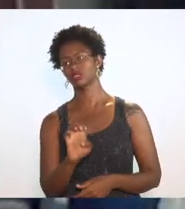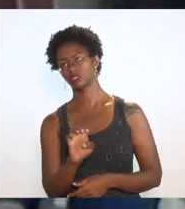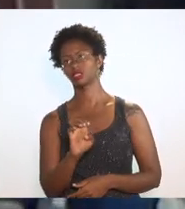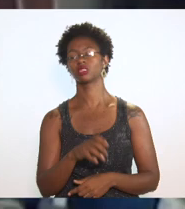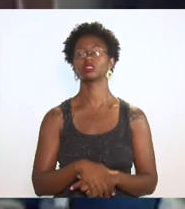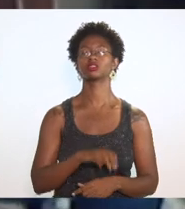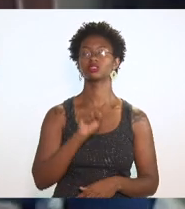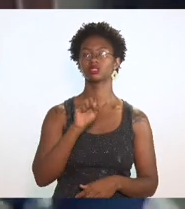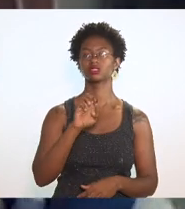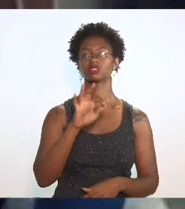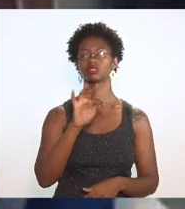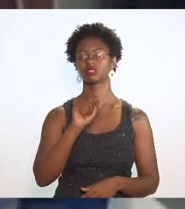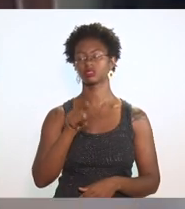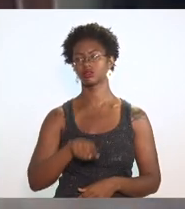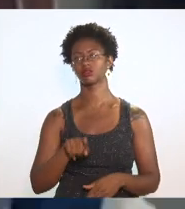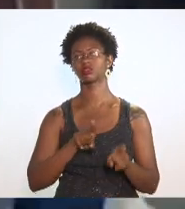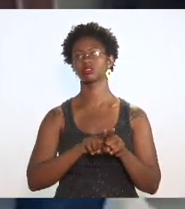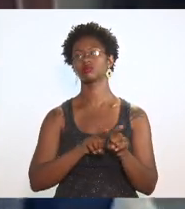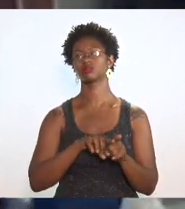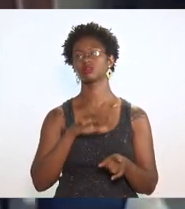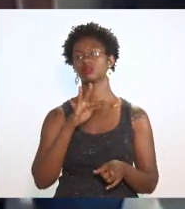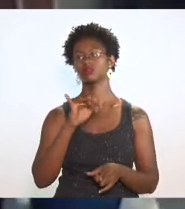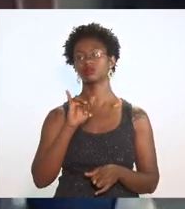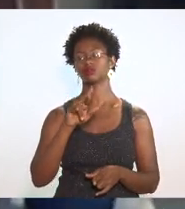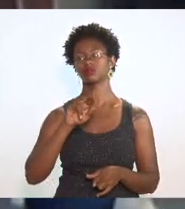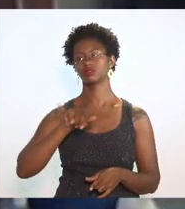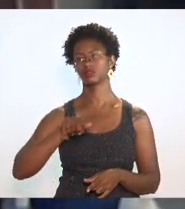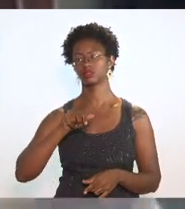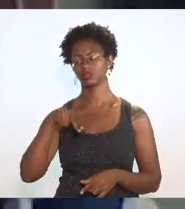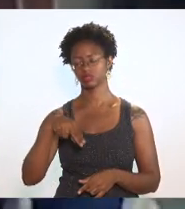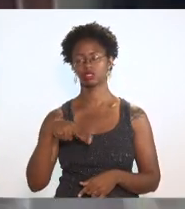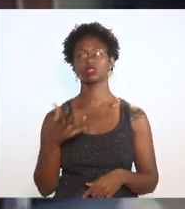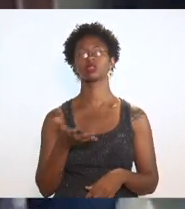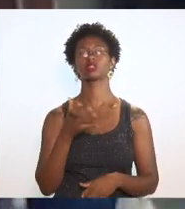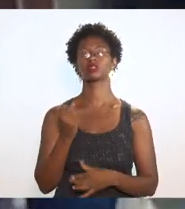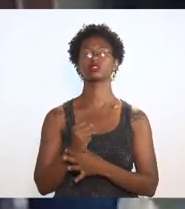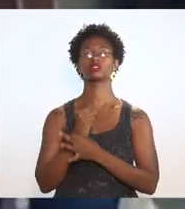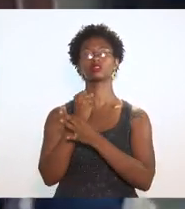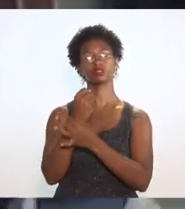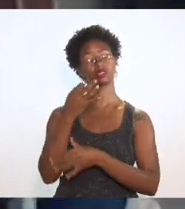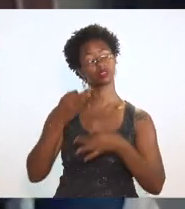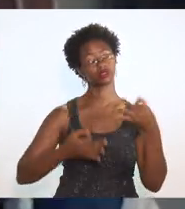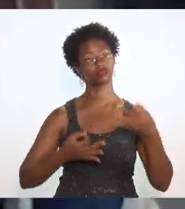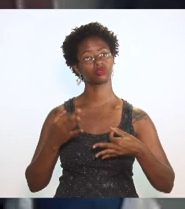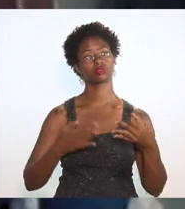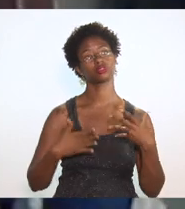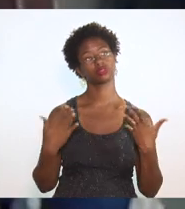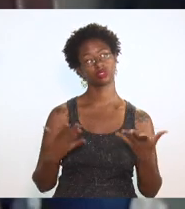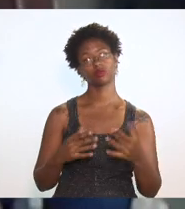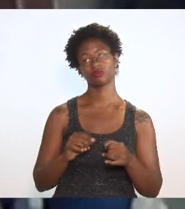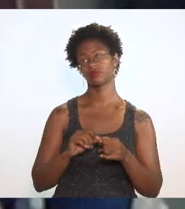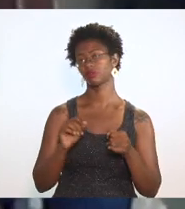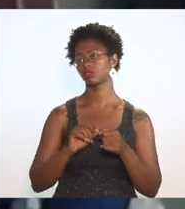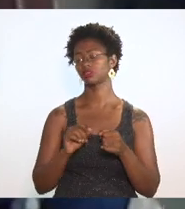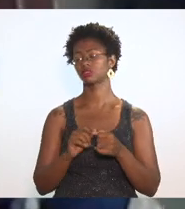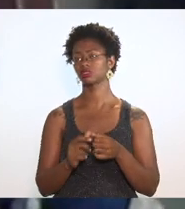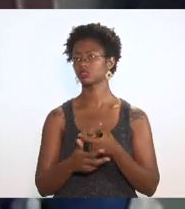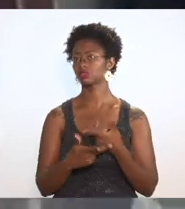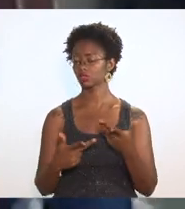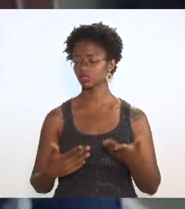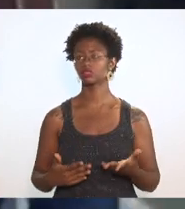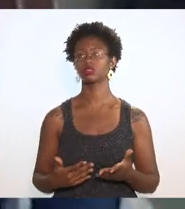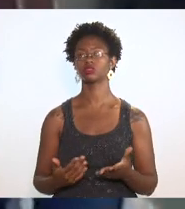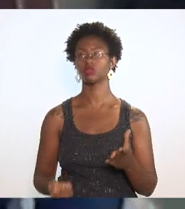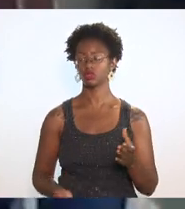a CFAZ FIJAN acho que todos estão querendo segurança jurídica então vamos fazer a coisa de forma que gere